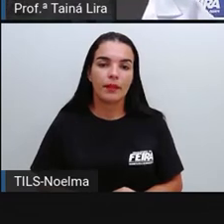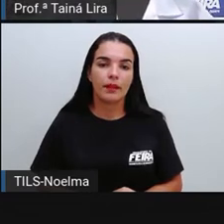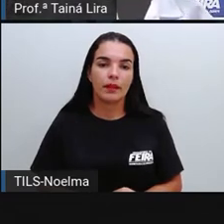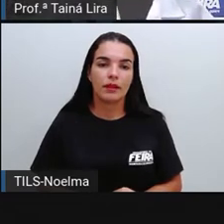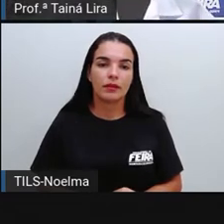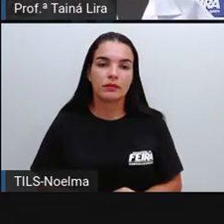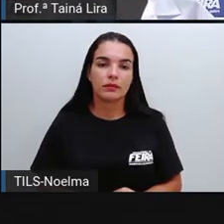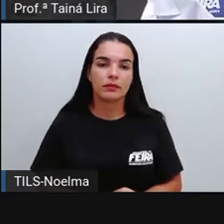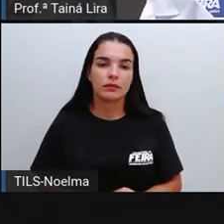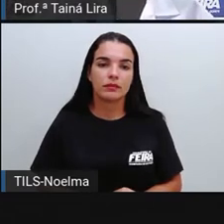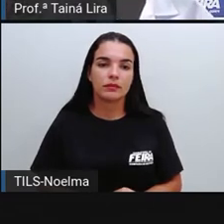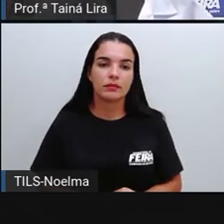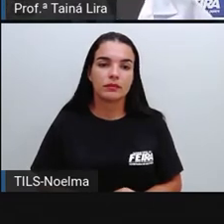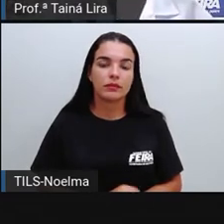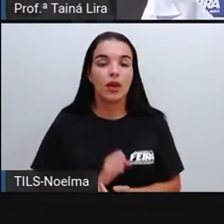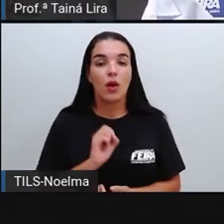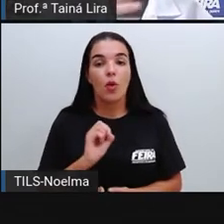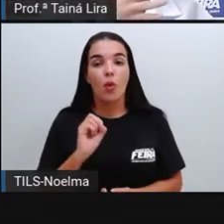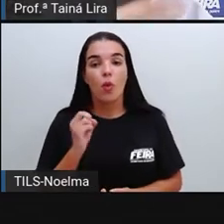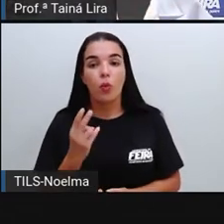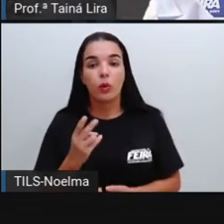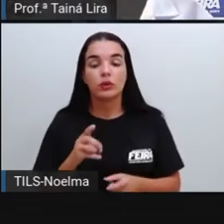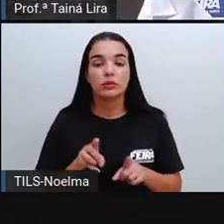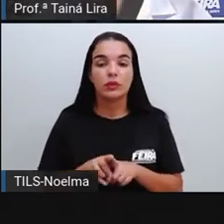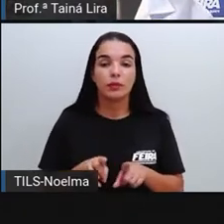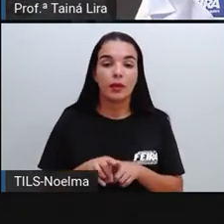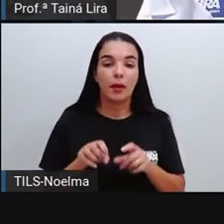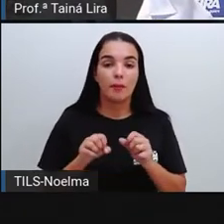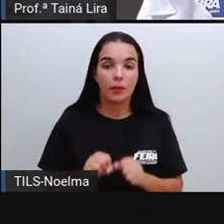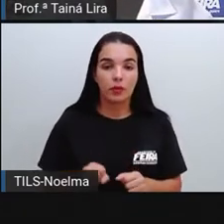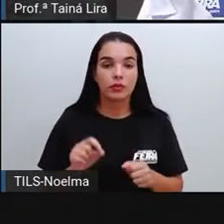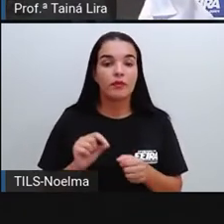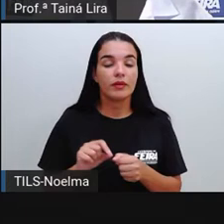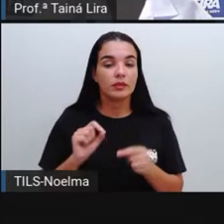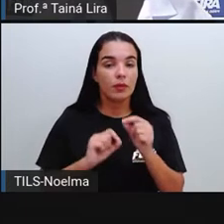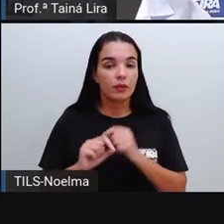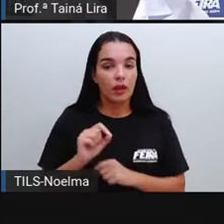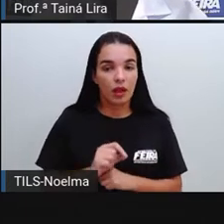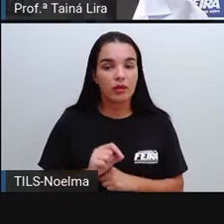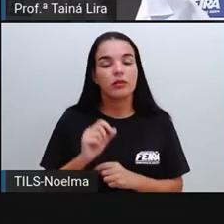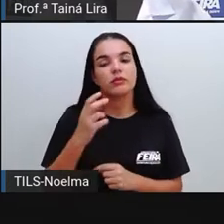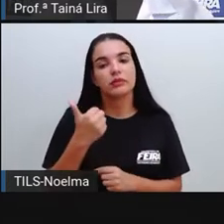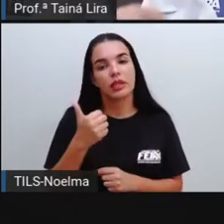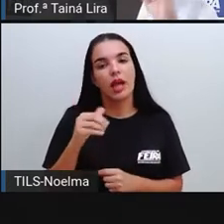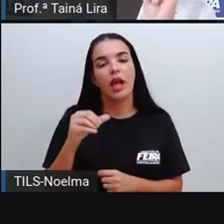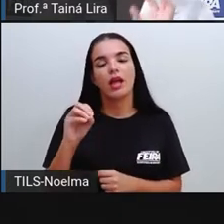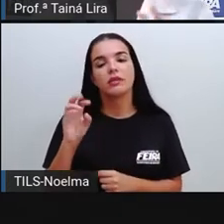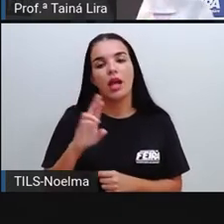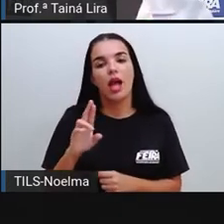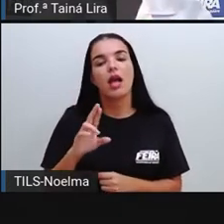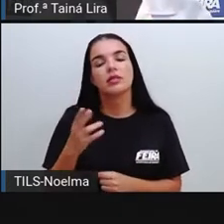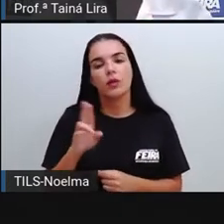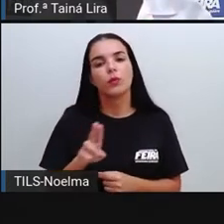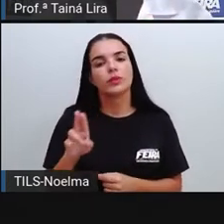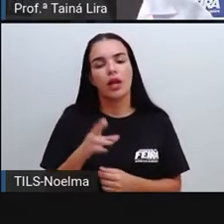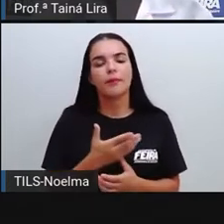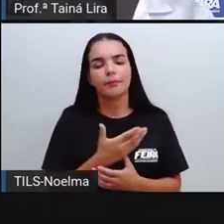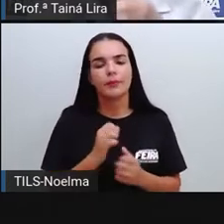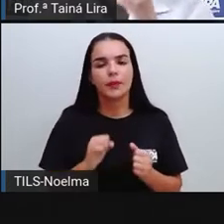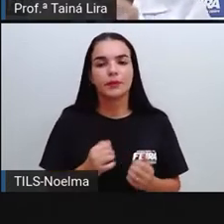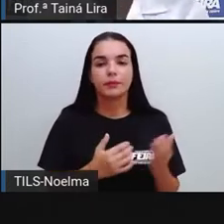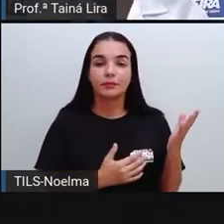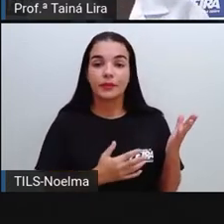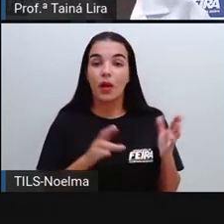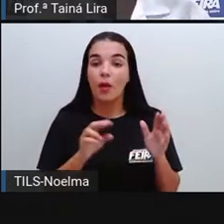usar a nota de 10 reais, já que nós temos essa nota no nosso sistema monetário. Então, essa nota de 10 reais